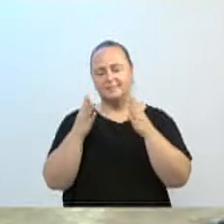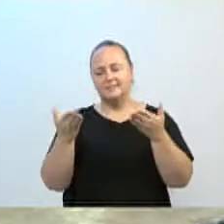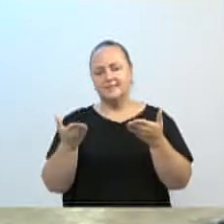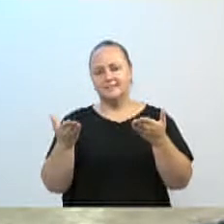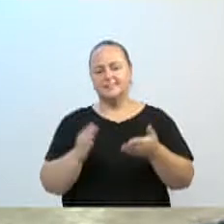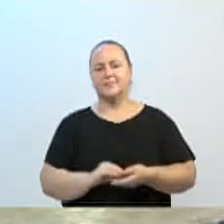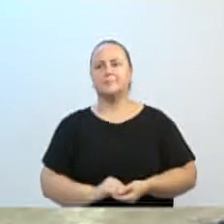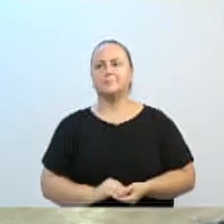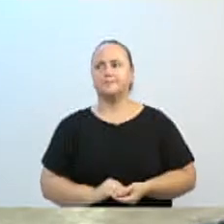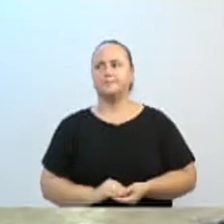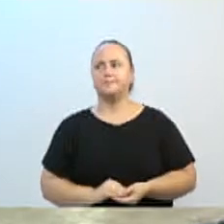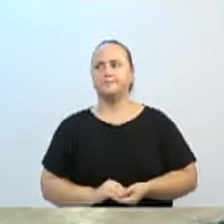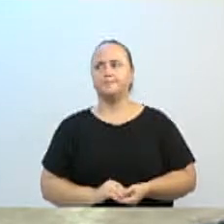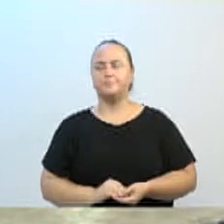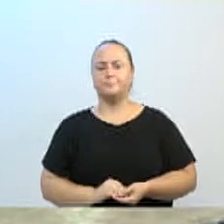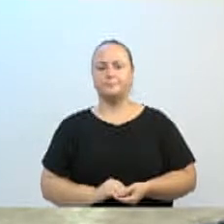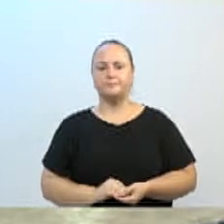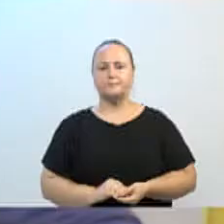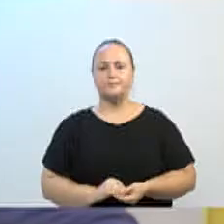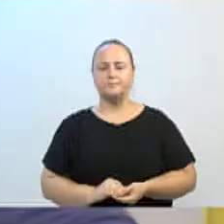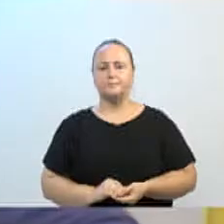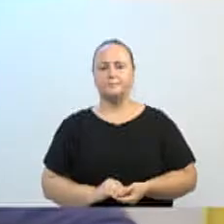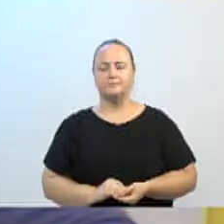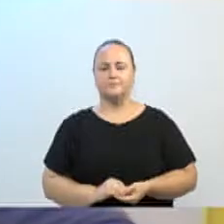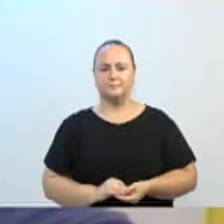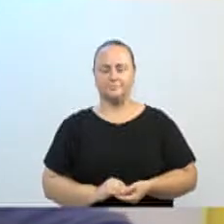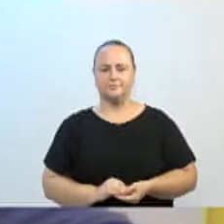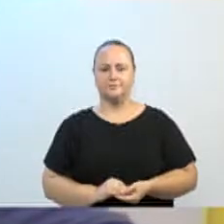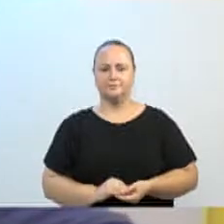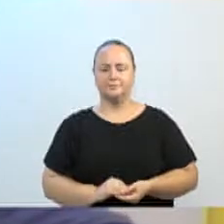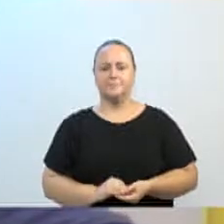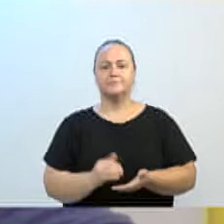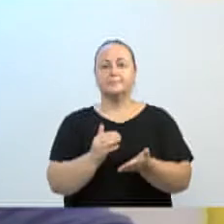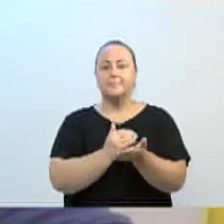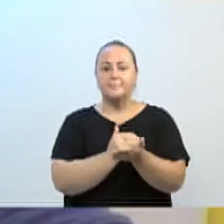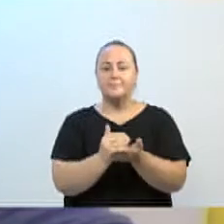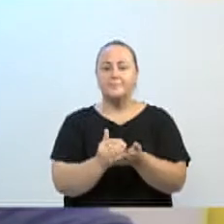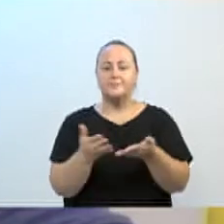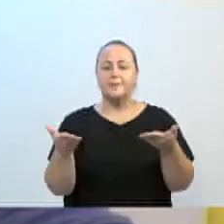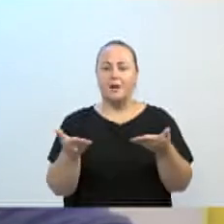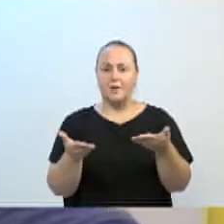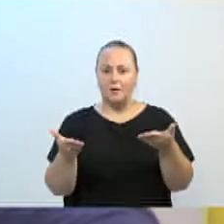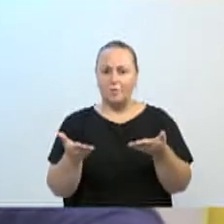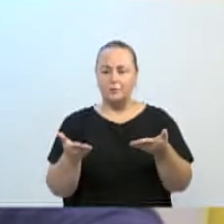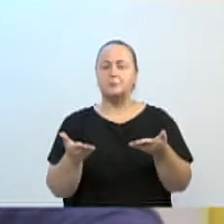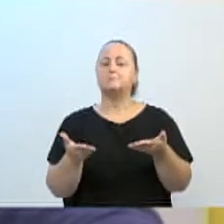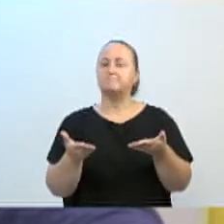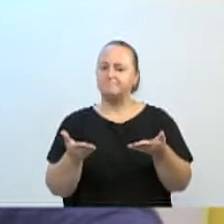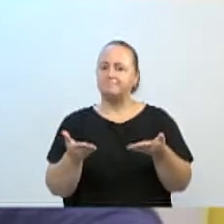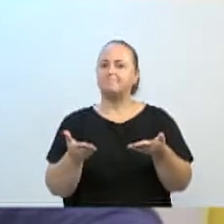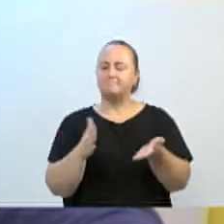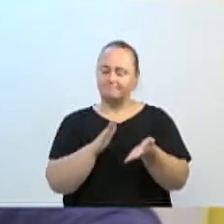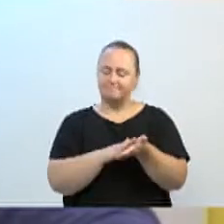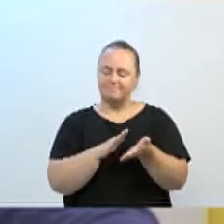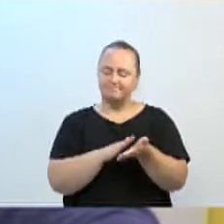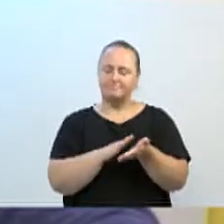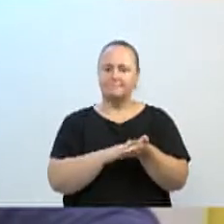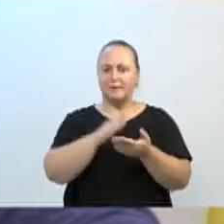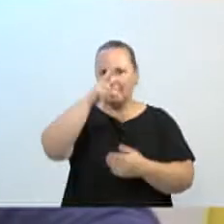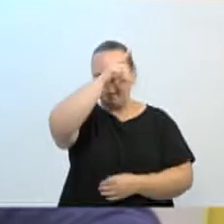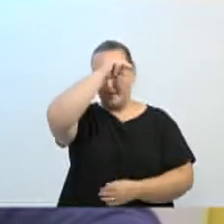Senhores, eu quero iniciar a minha fala de hoje, parabenizando o Executivo